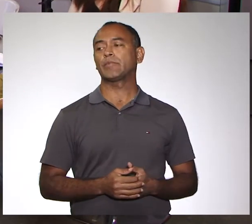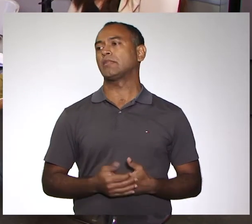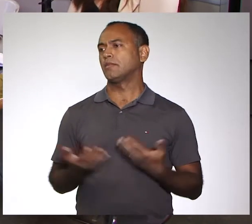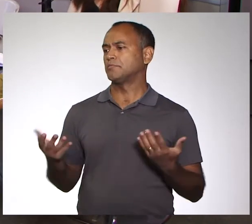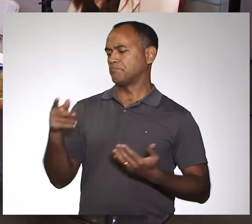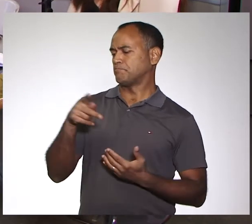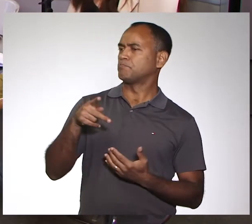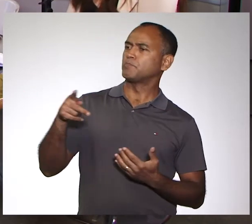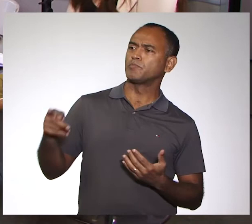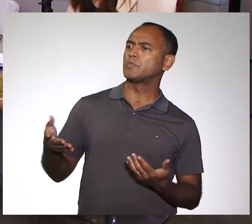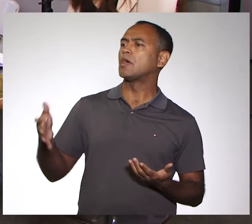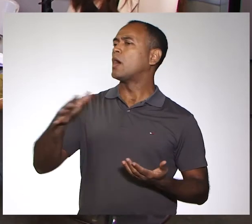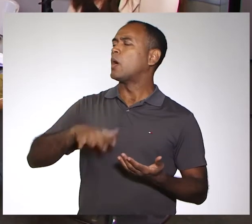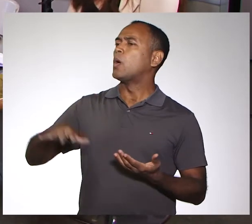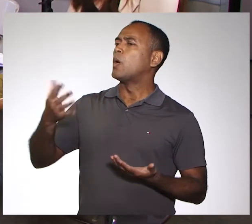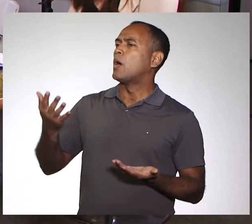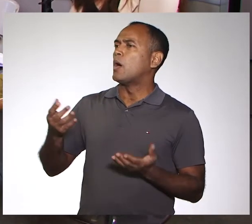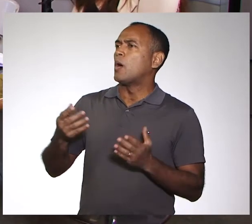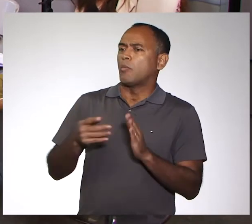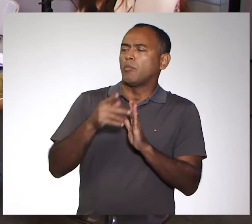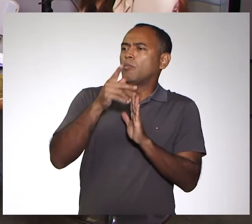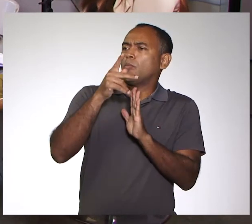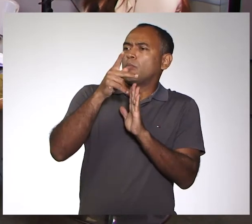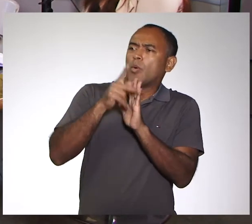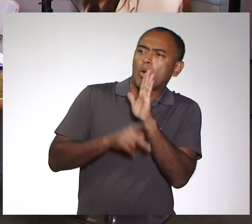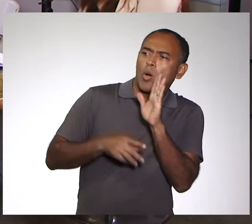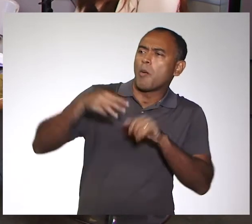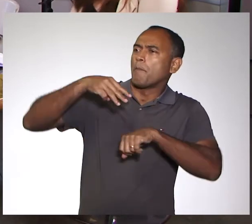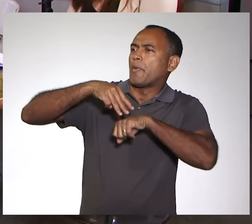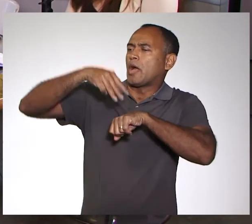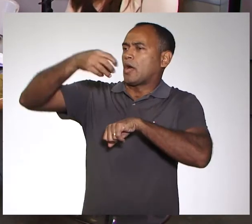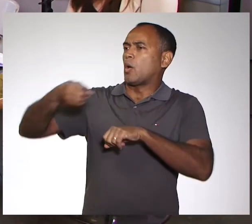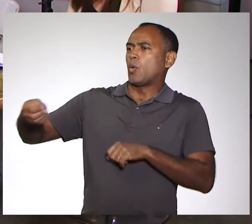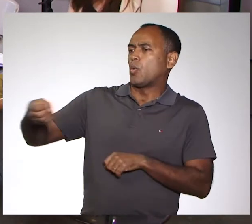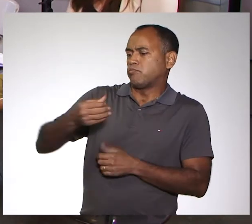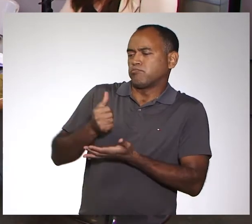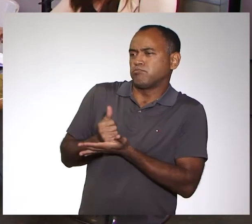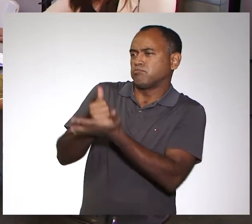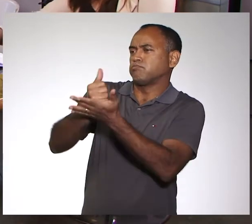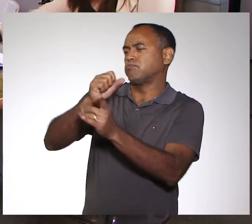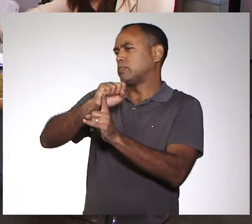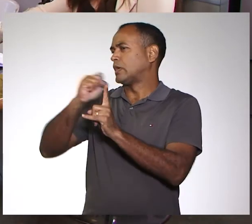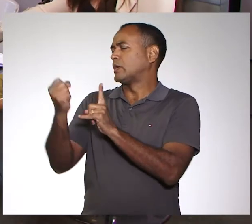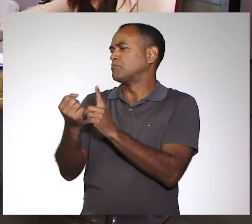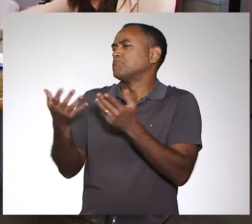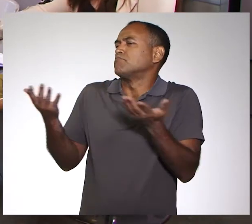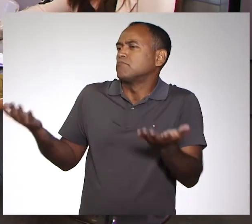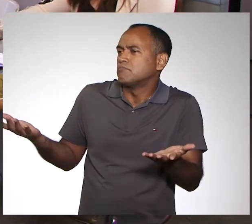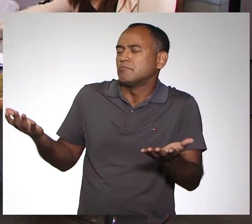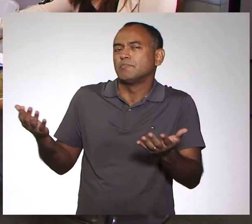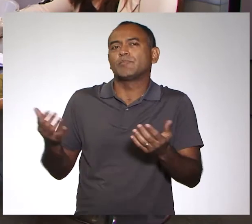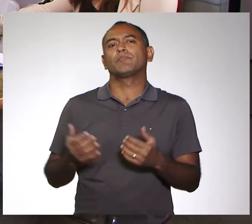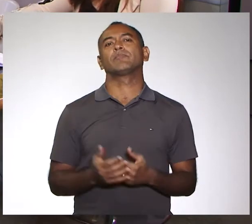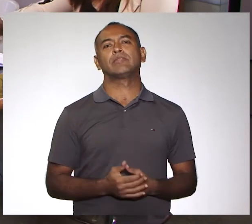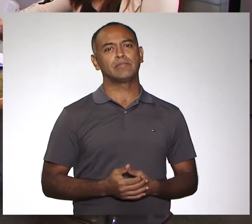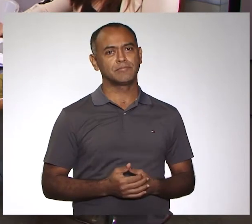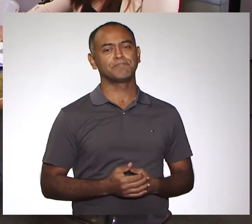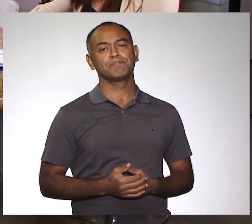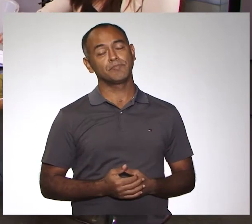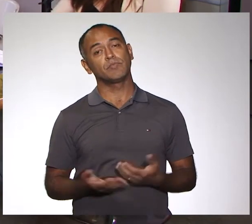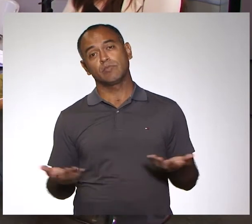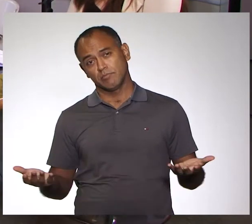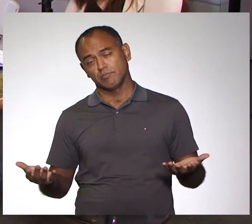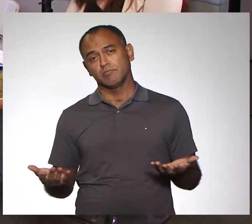Certo. E, professora, qual é a contribuição que esse novo mestrado vai trazer para a nossa sociedade? Eu